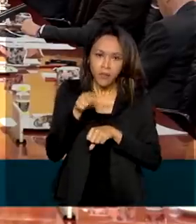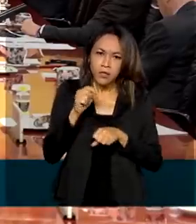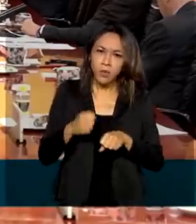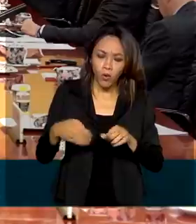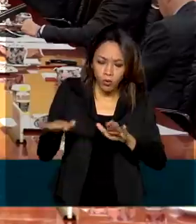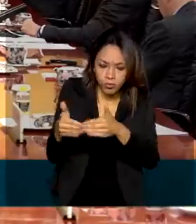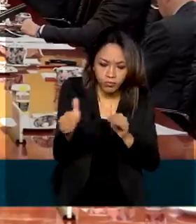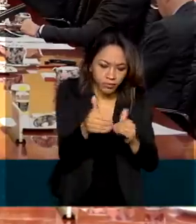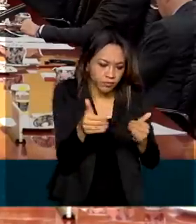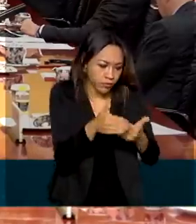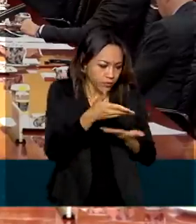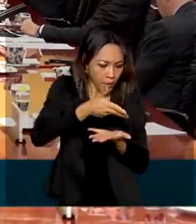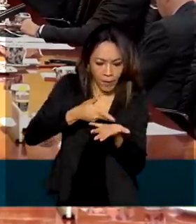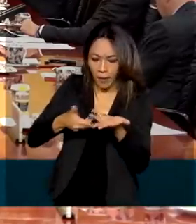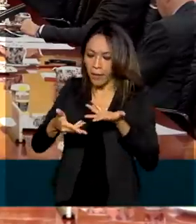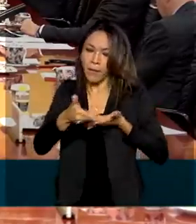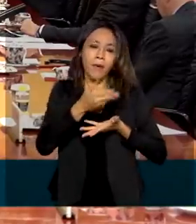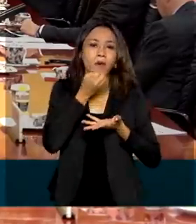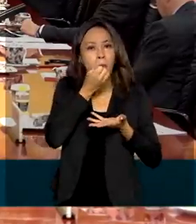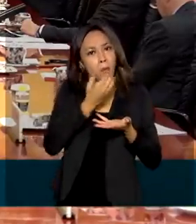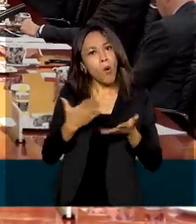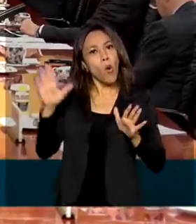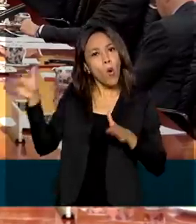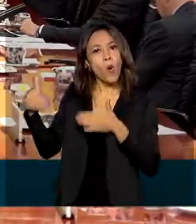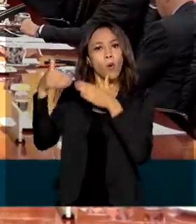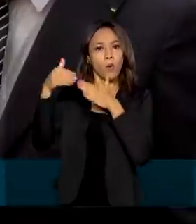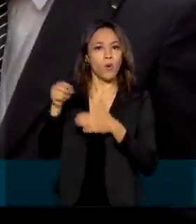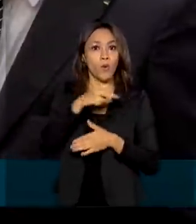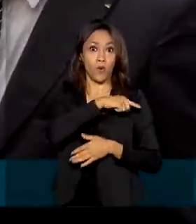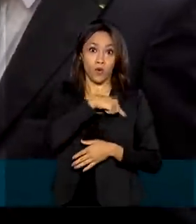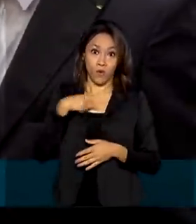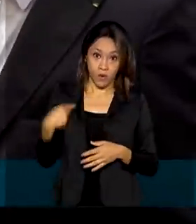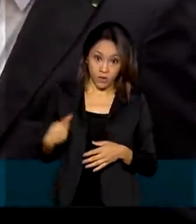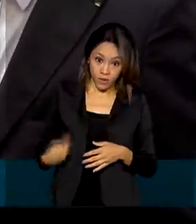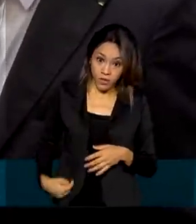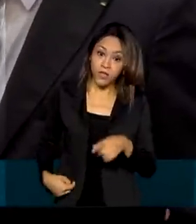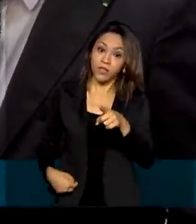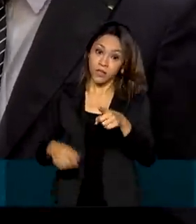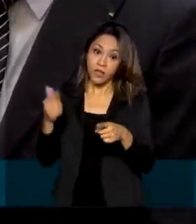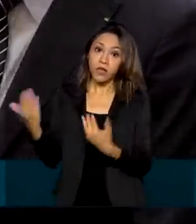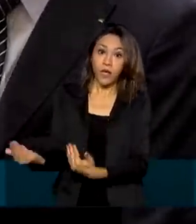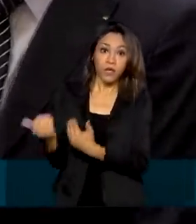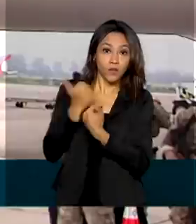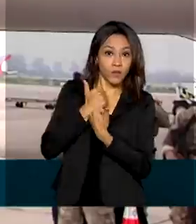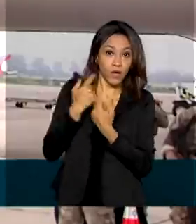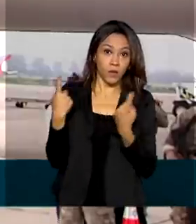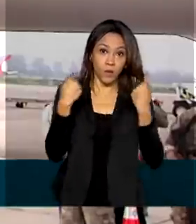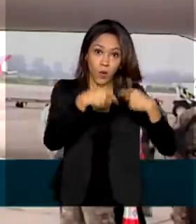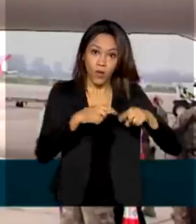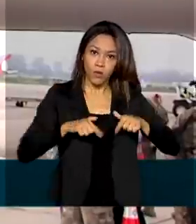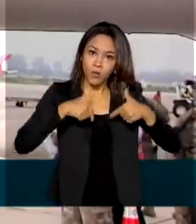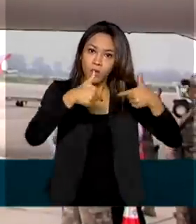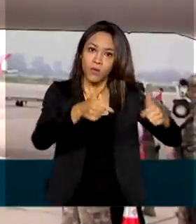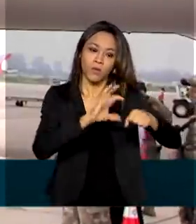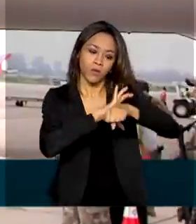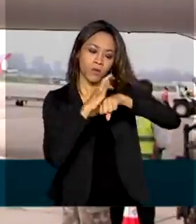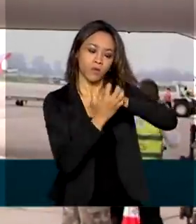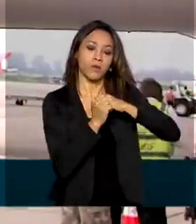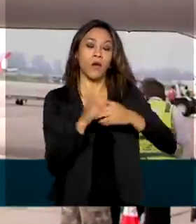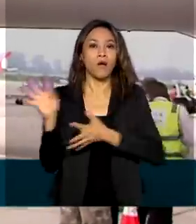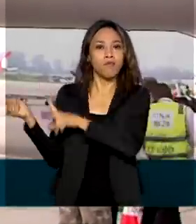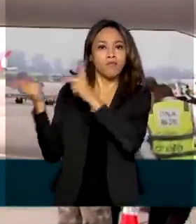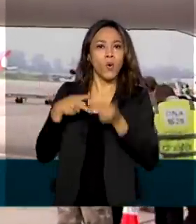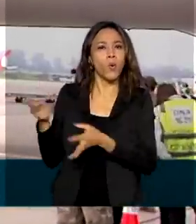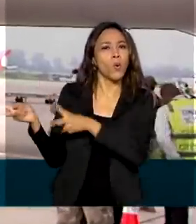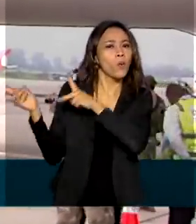ministro destacou a boa relação com a China, que tem ajudado o Brasil no combate à pandemia do novo coronavírus, fornecendo insumos